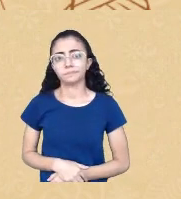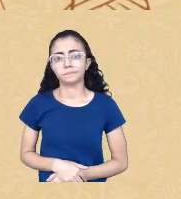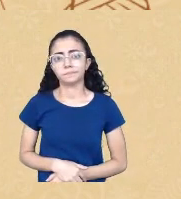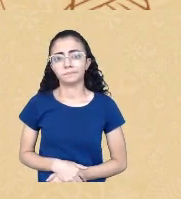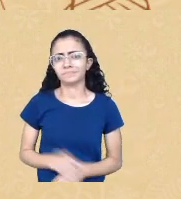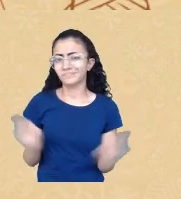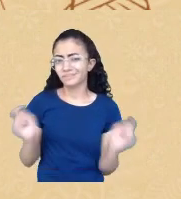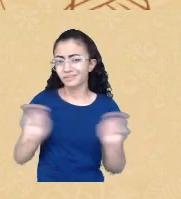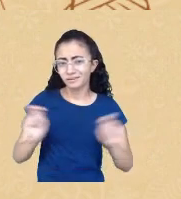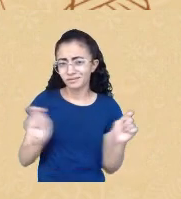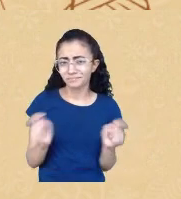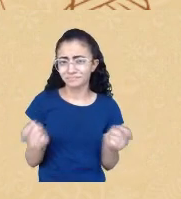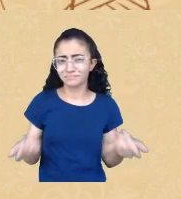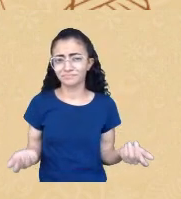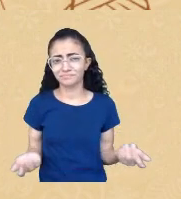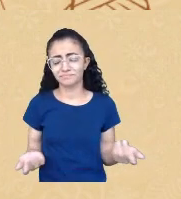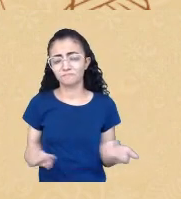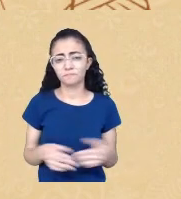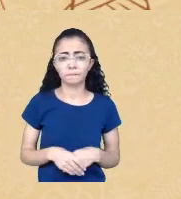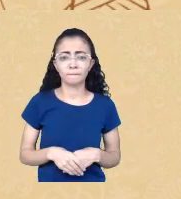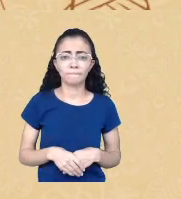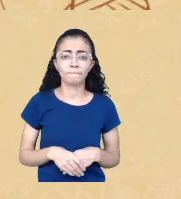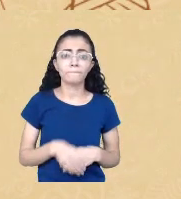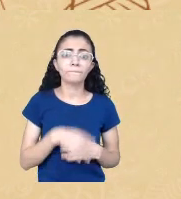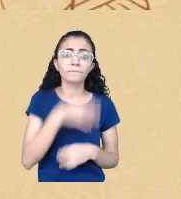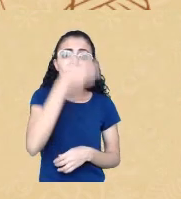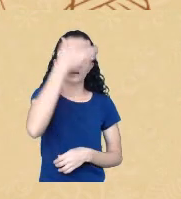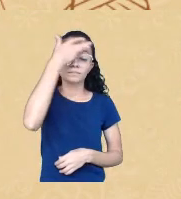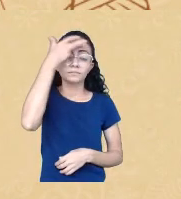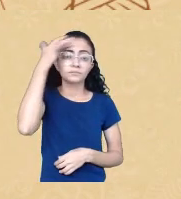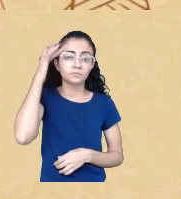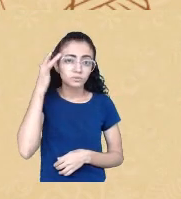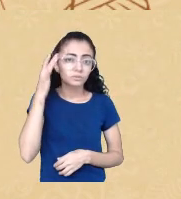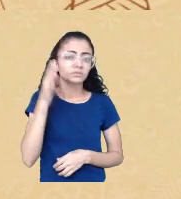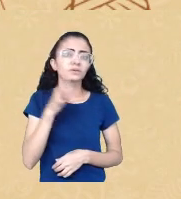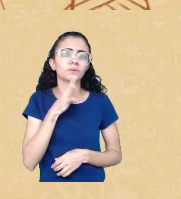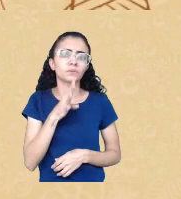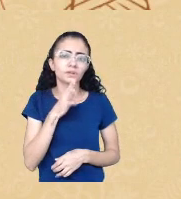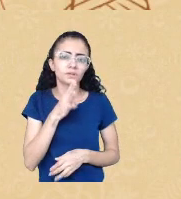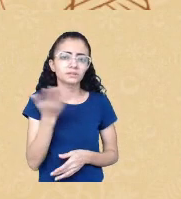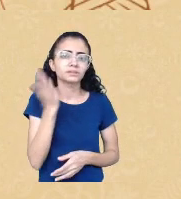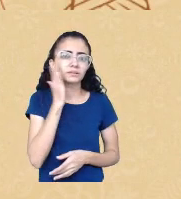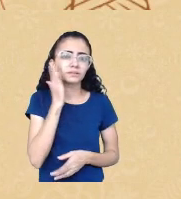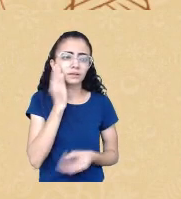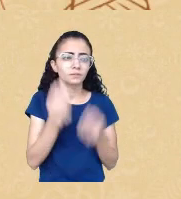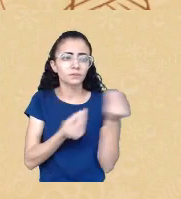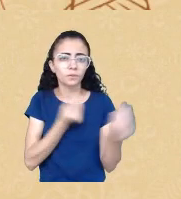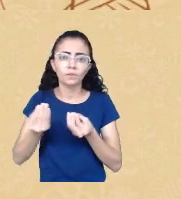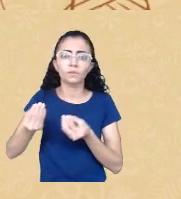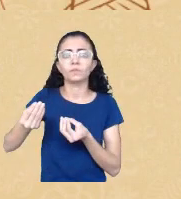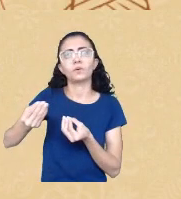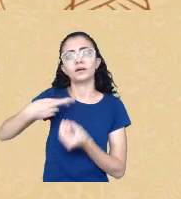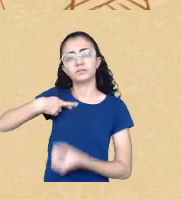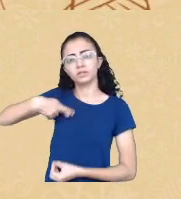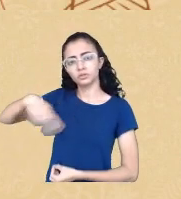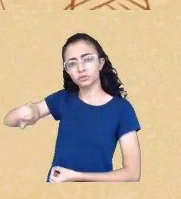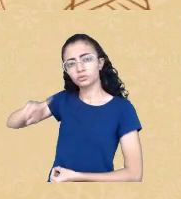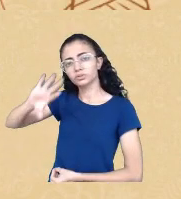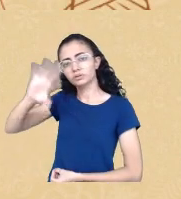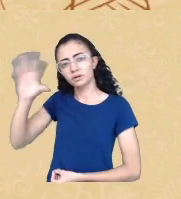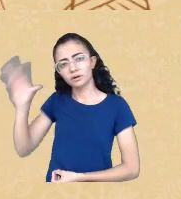isso para aqueles e aquelas que conhecem a dinâmica das religiões afro-brasileiras